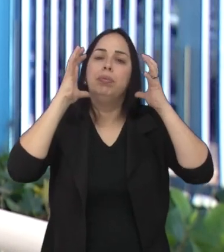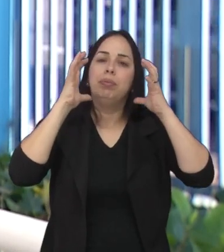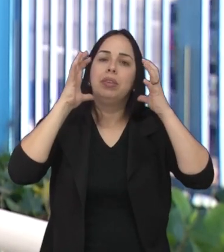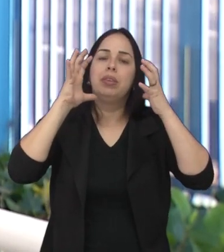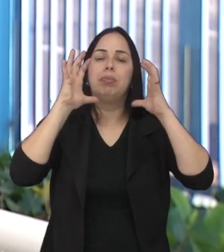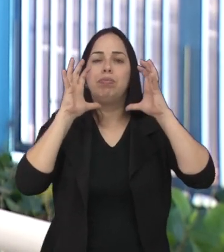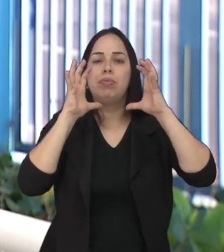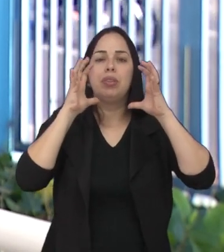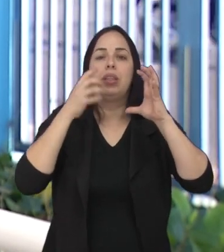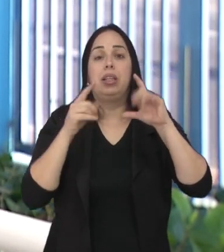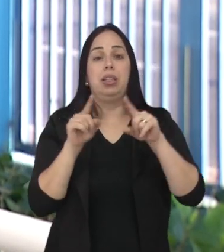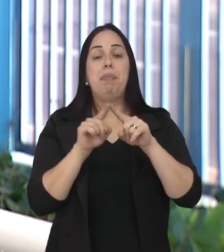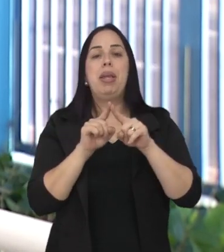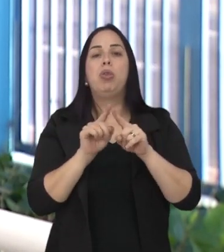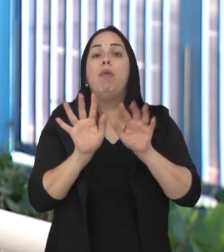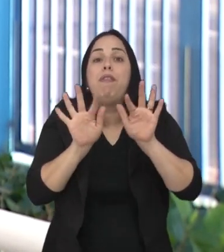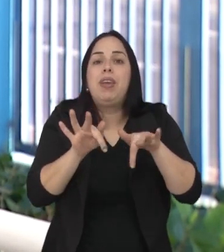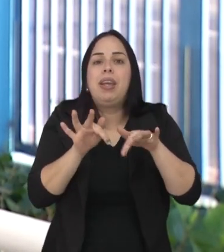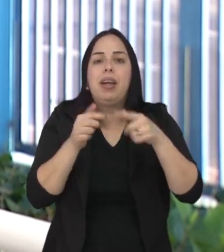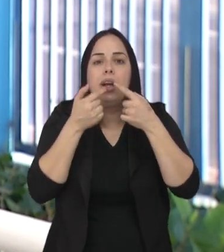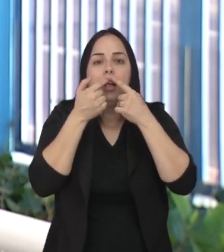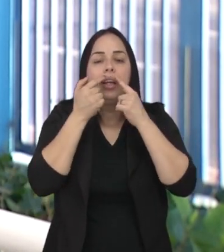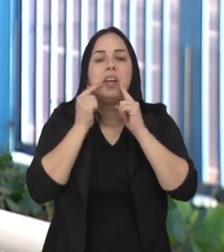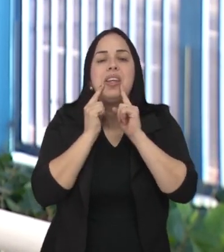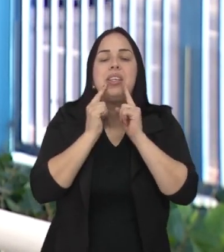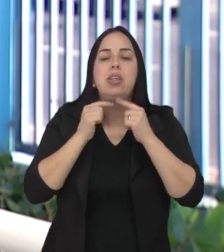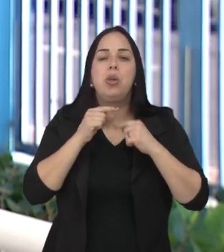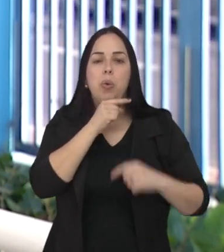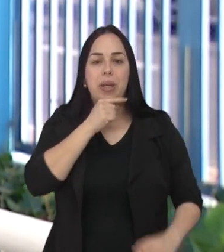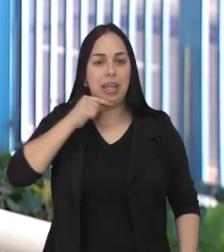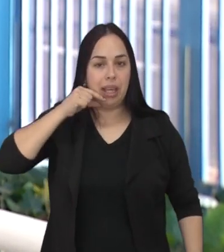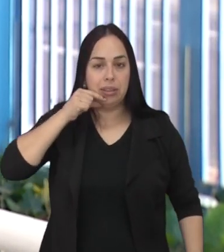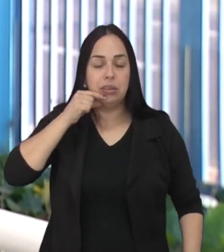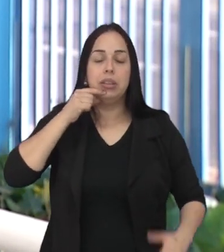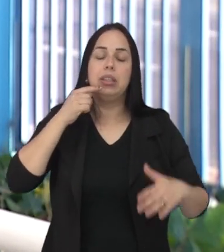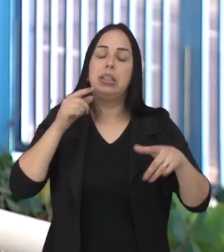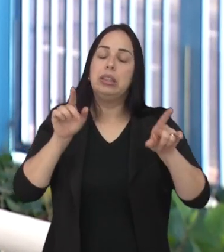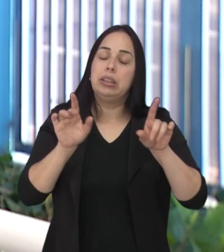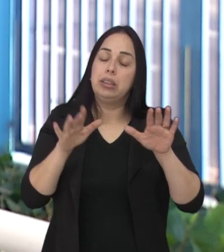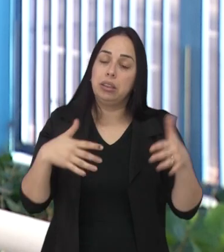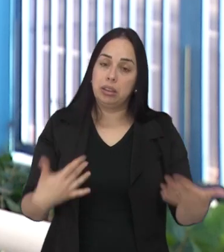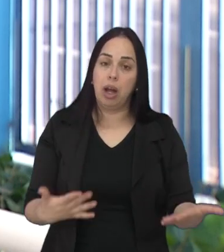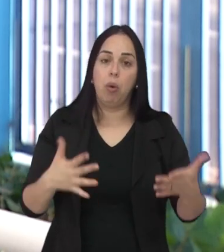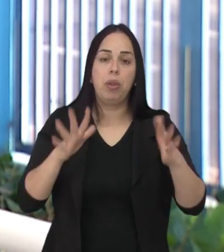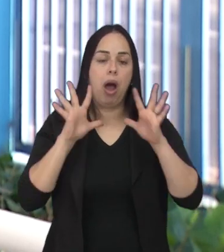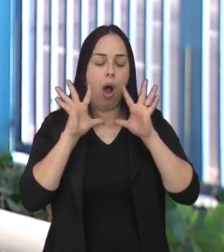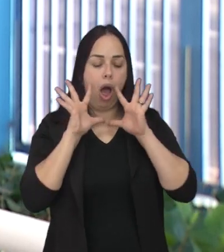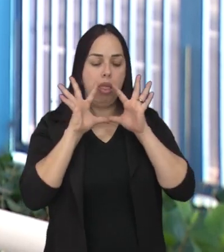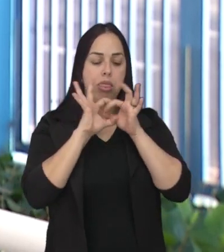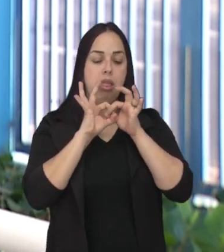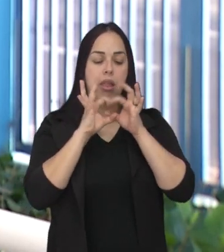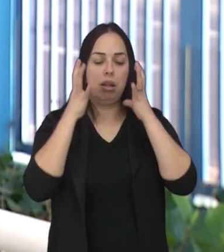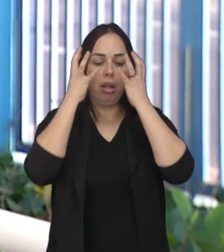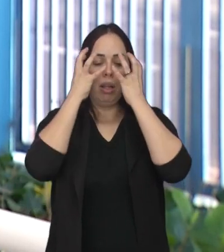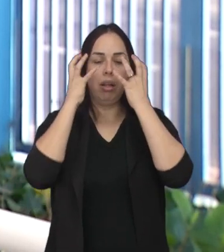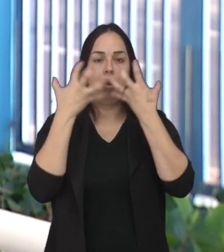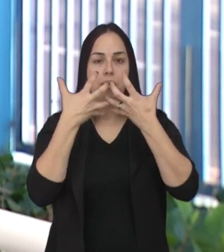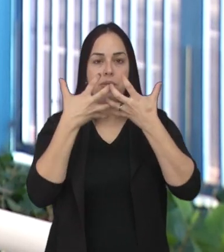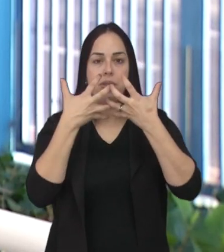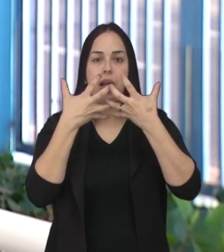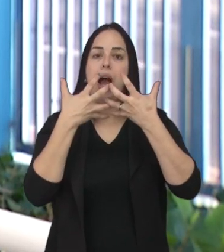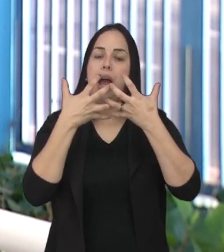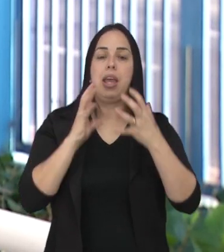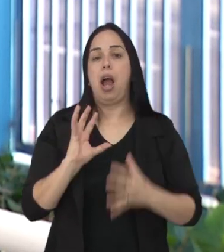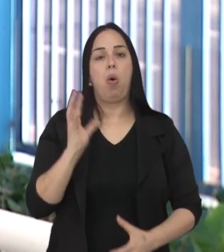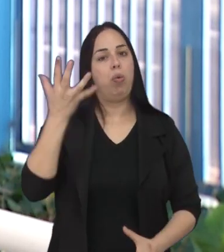que tem até o finalzinho que é o lábio e a mandíbula, que é o queixo, então nessa fusão